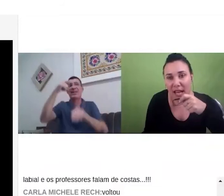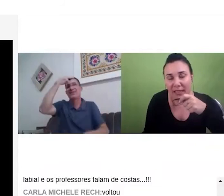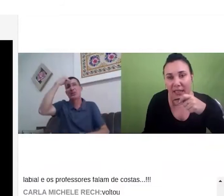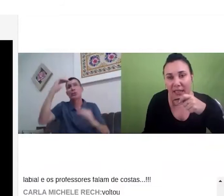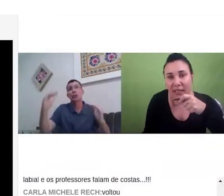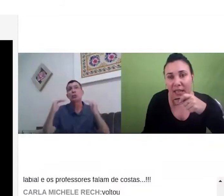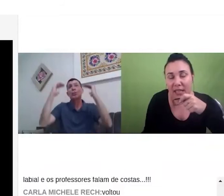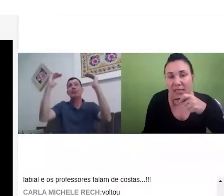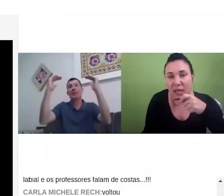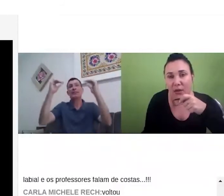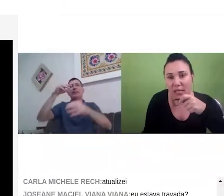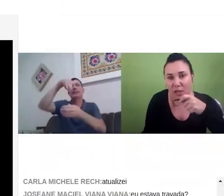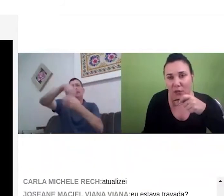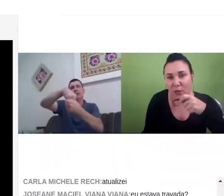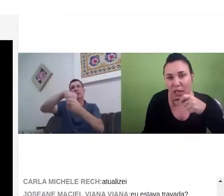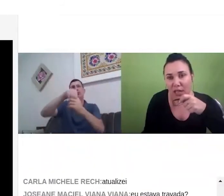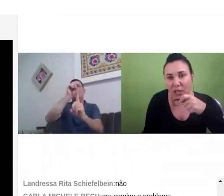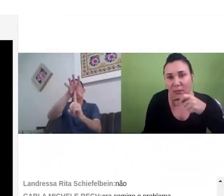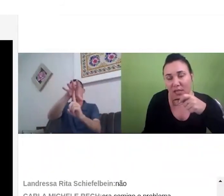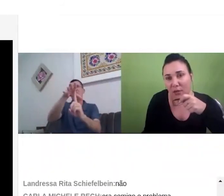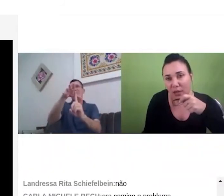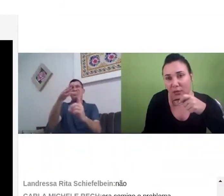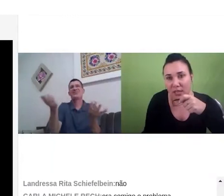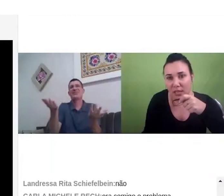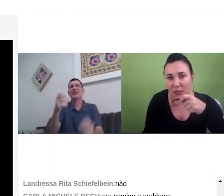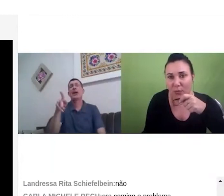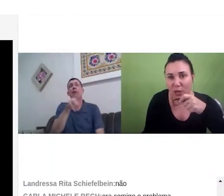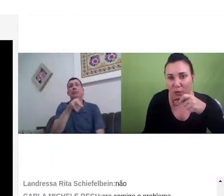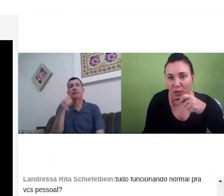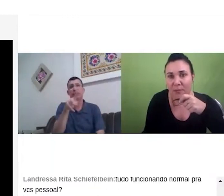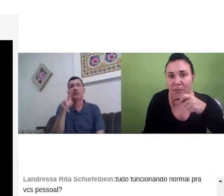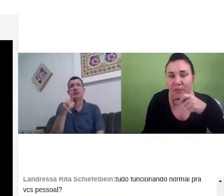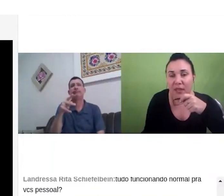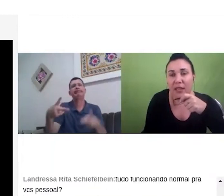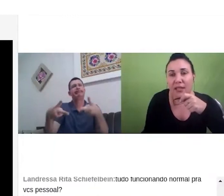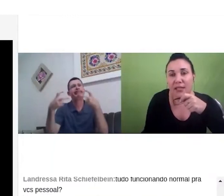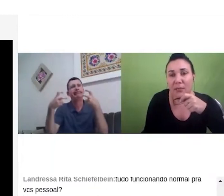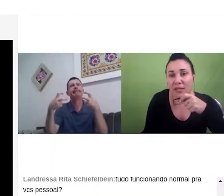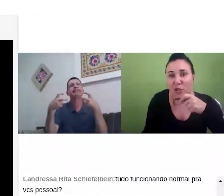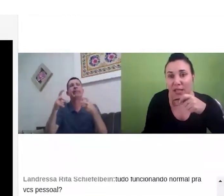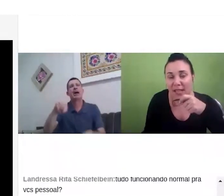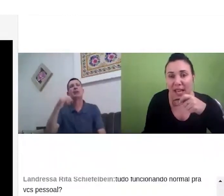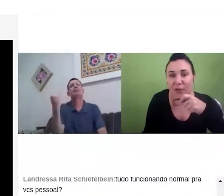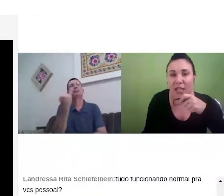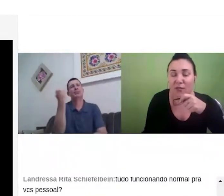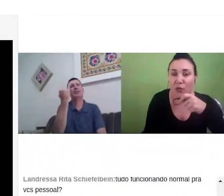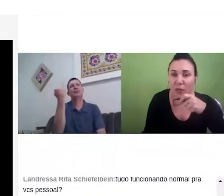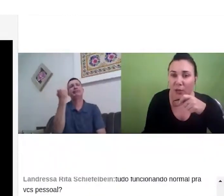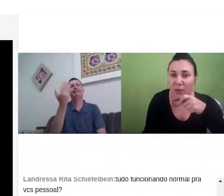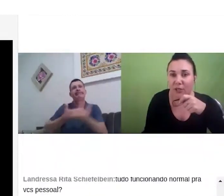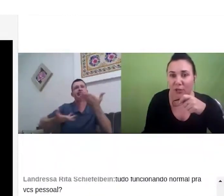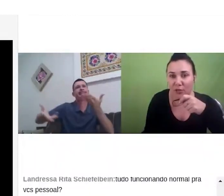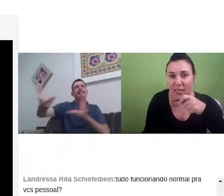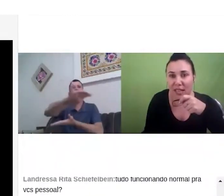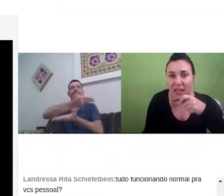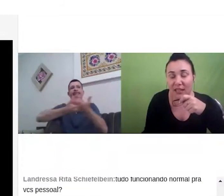ingressar né? eles tenham essa dificuldade ainda mais agora no ensino superior né? e eles têm bastante feio eles vão com